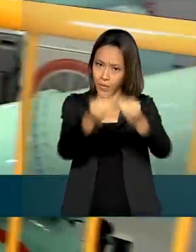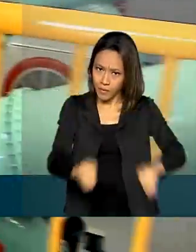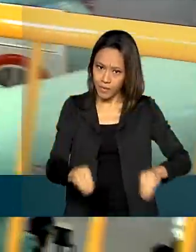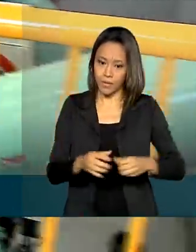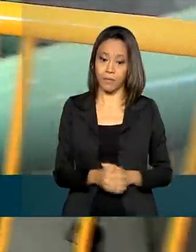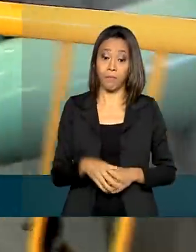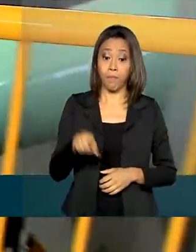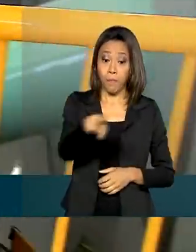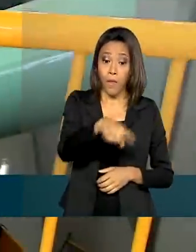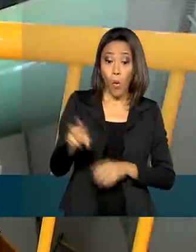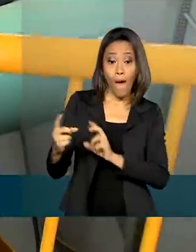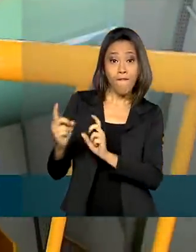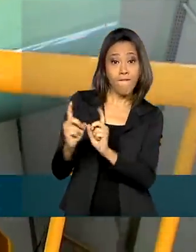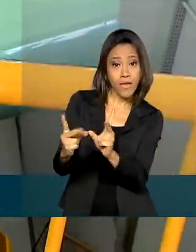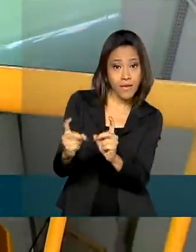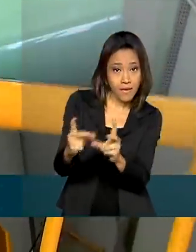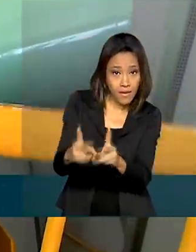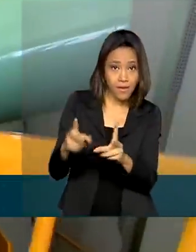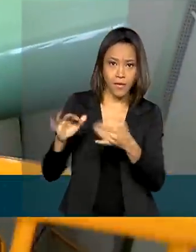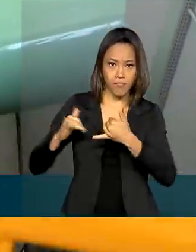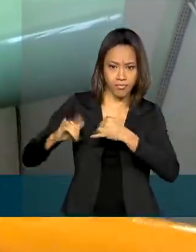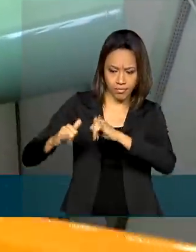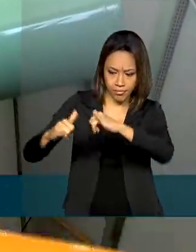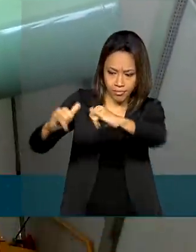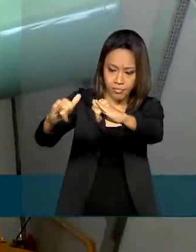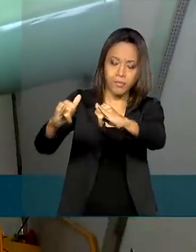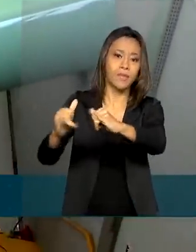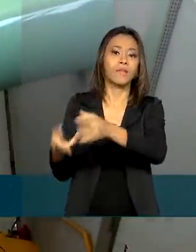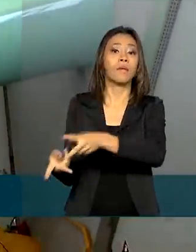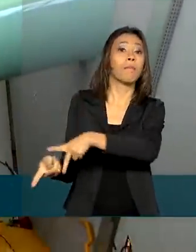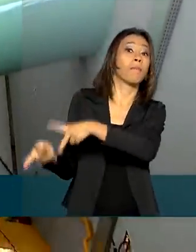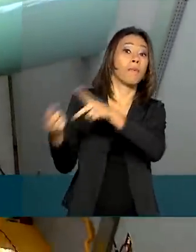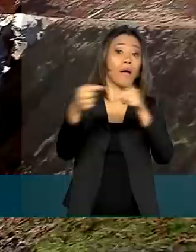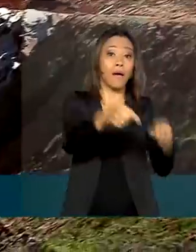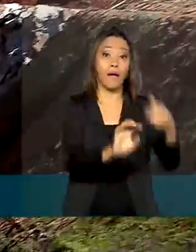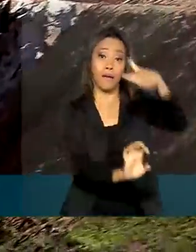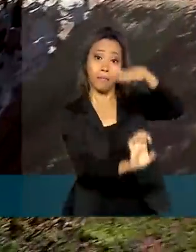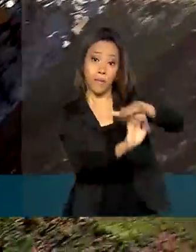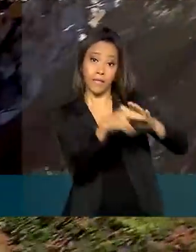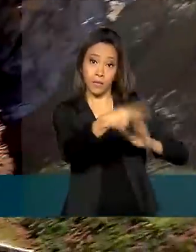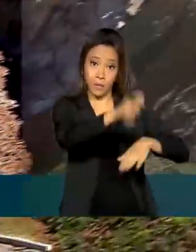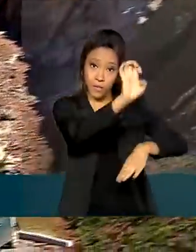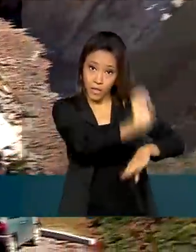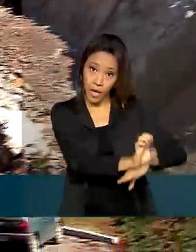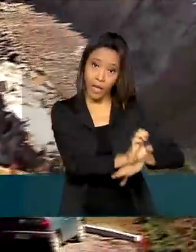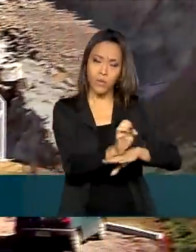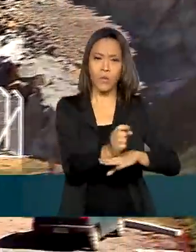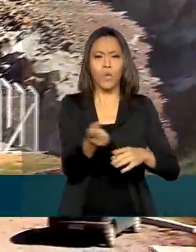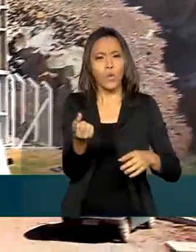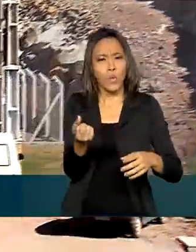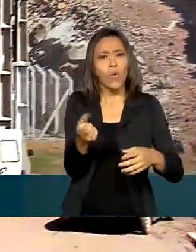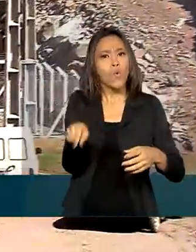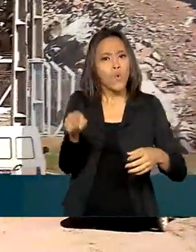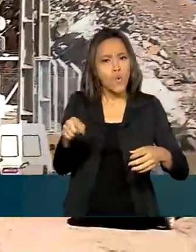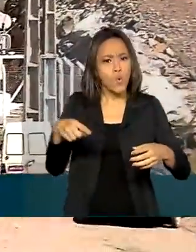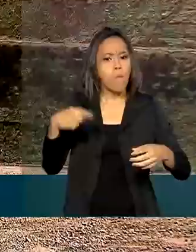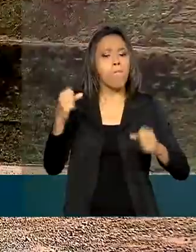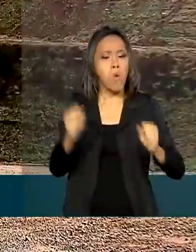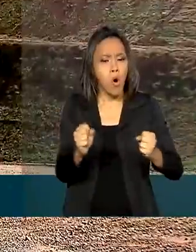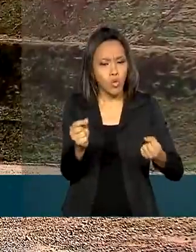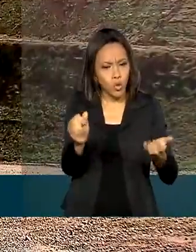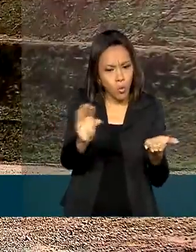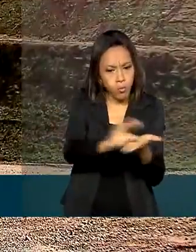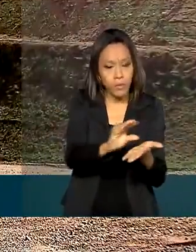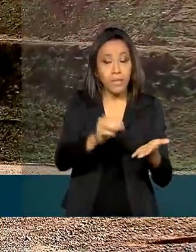Com a venda dessa energia produzida e repassada à Companhia Energética Estadual, o faturamento mensal da PCH pode chegar